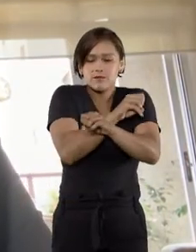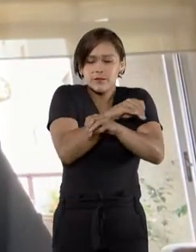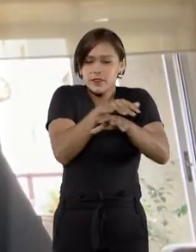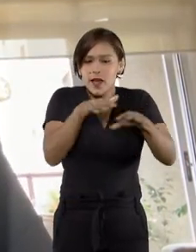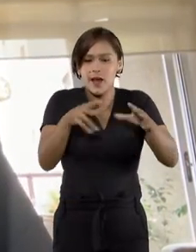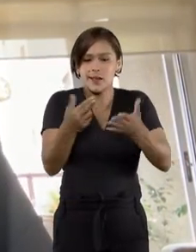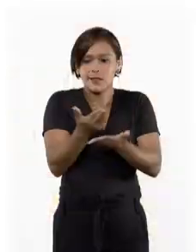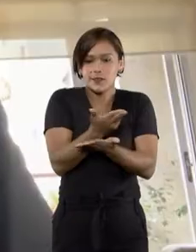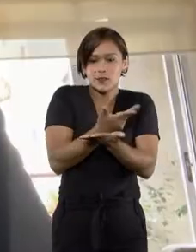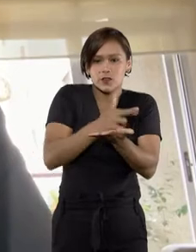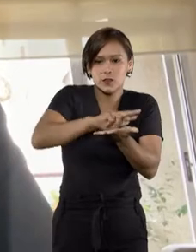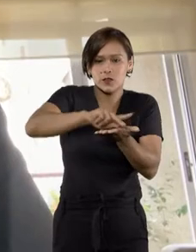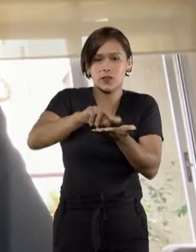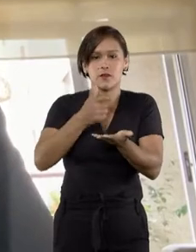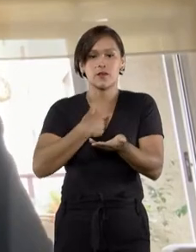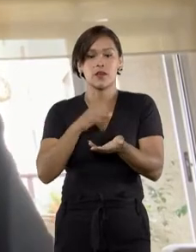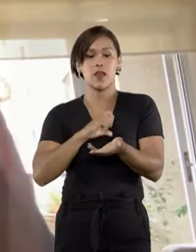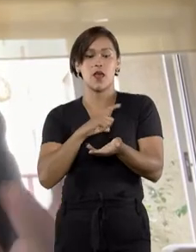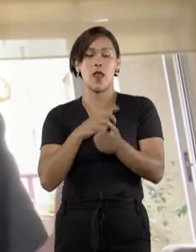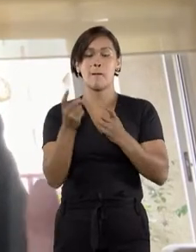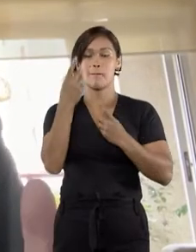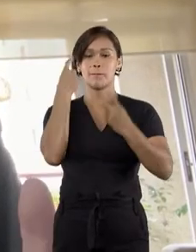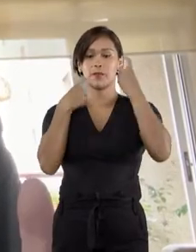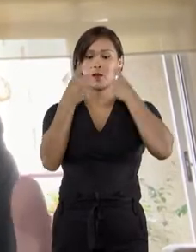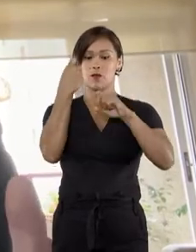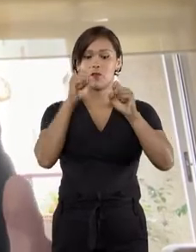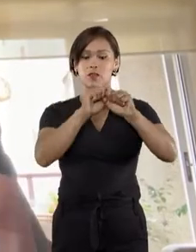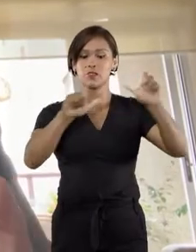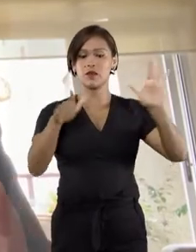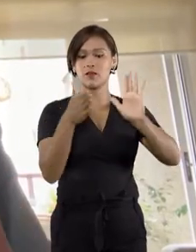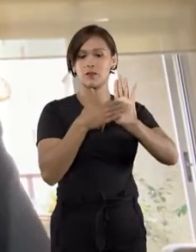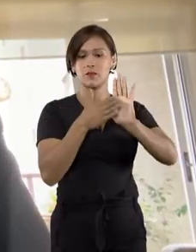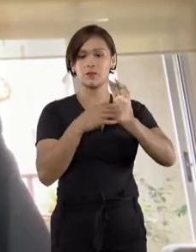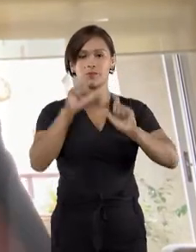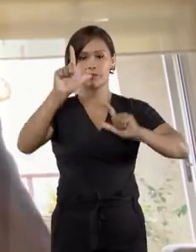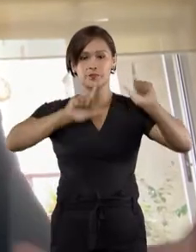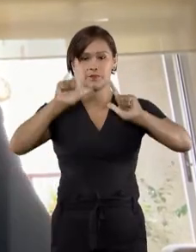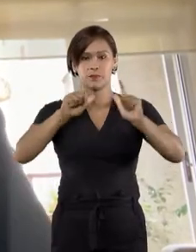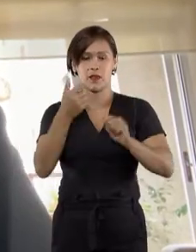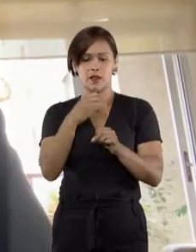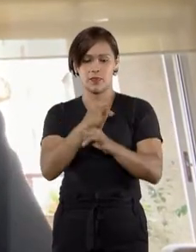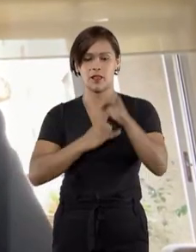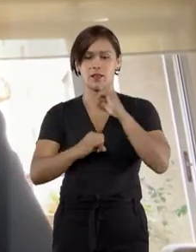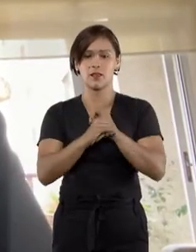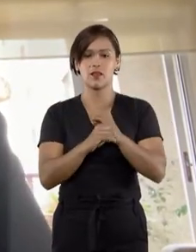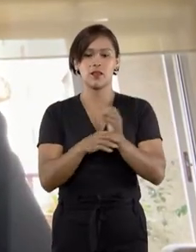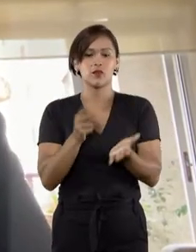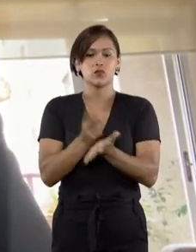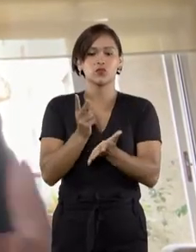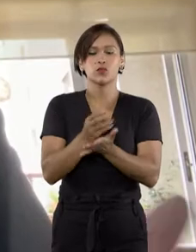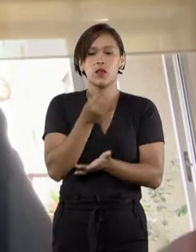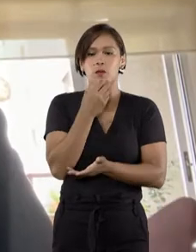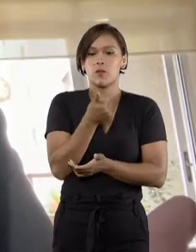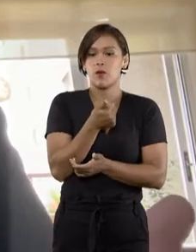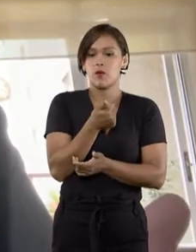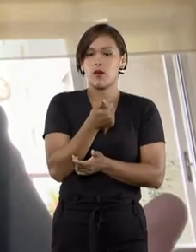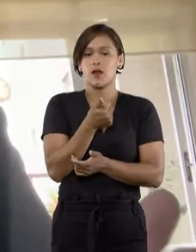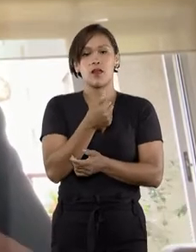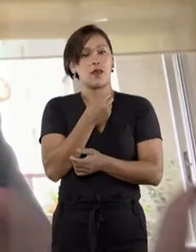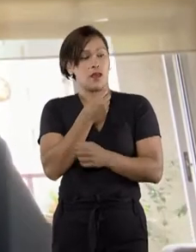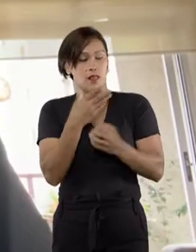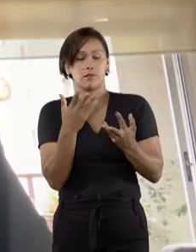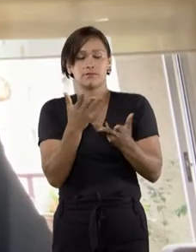pelo público consumidor. Então, a preocupação do marketplace em manter essa boa reputação, ela é muito grande.